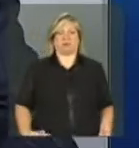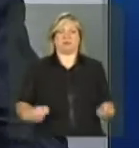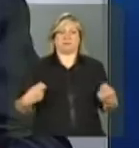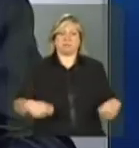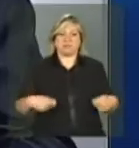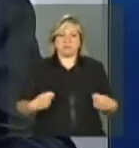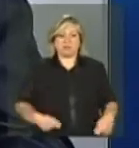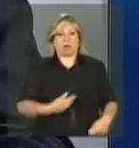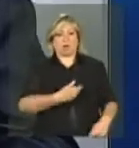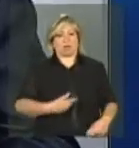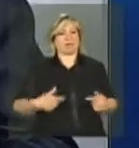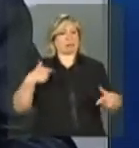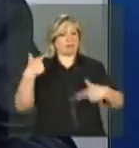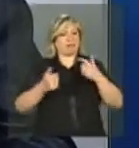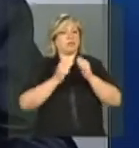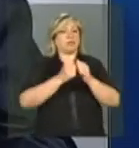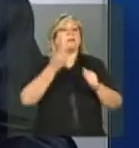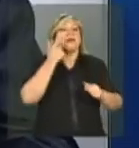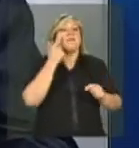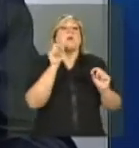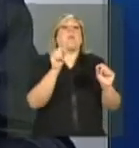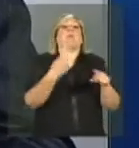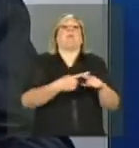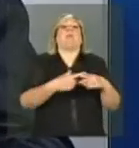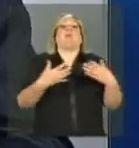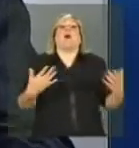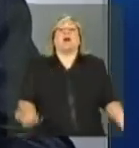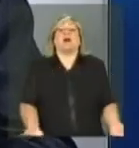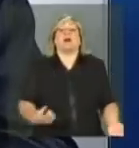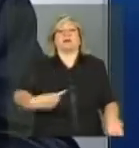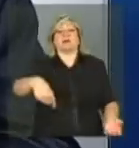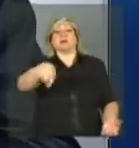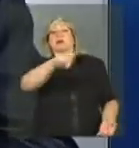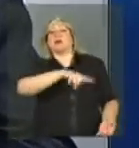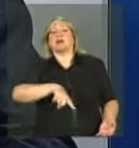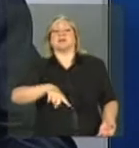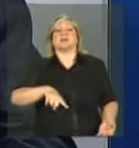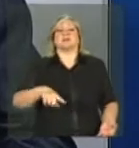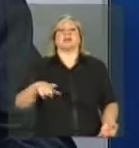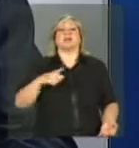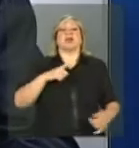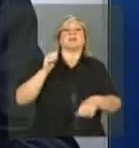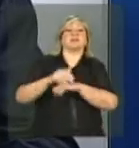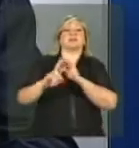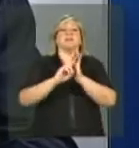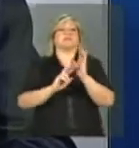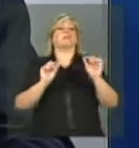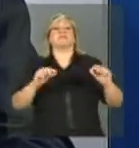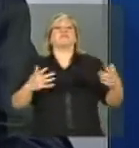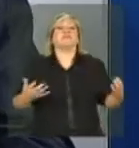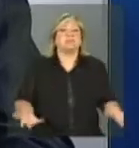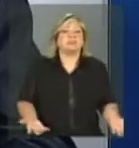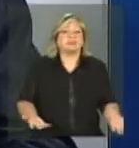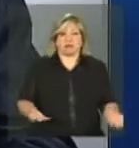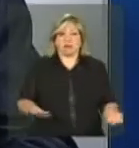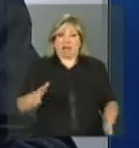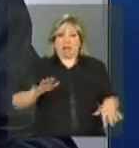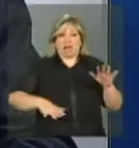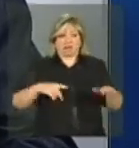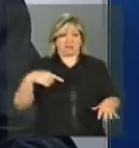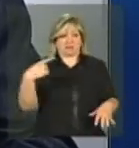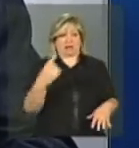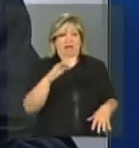também a gestão pública estar perto, estar acompanhando, conversar, ir atrás, ver o que está acontecendo. Temos casos que necessitam, sim, de um